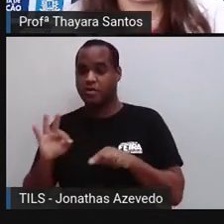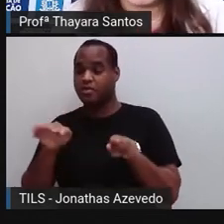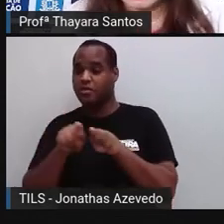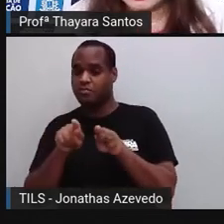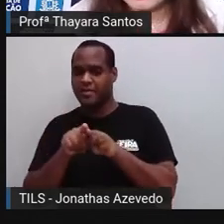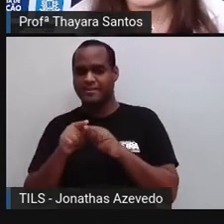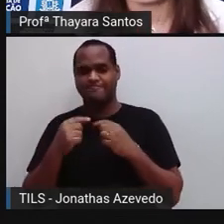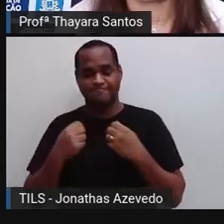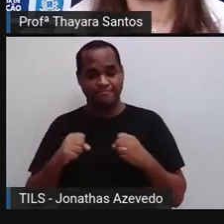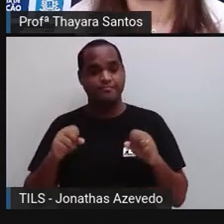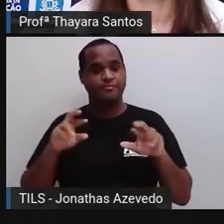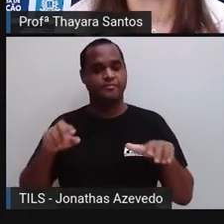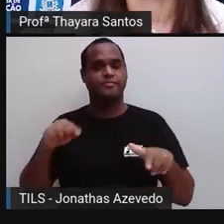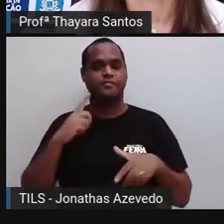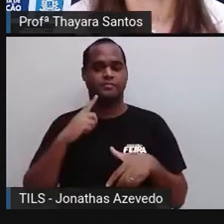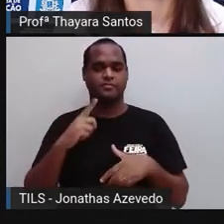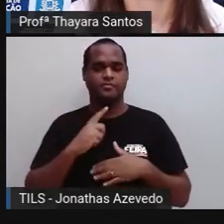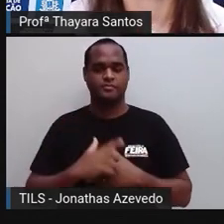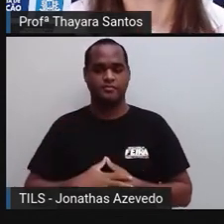energético.